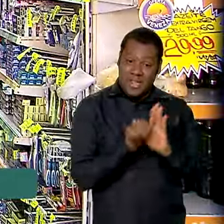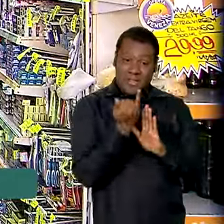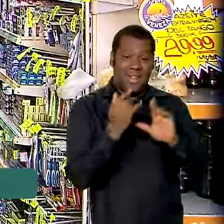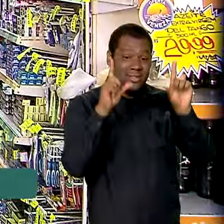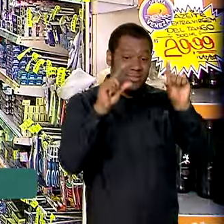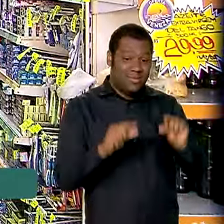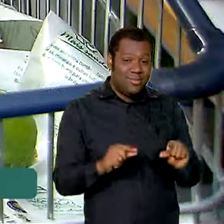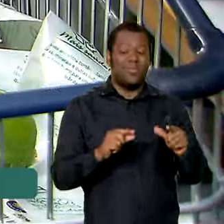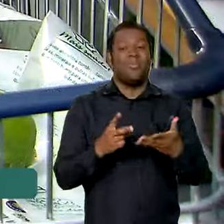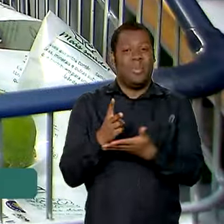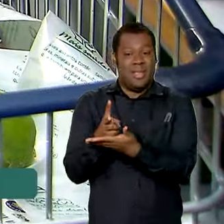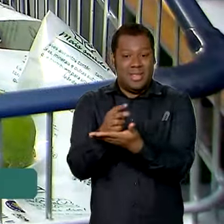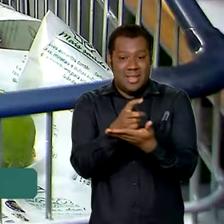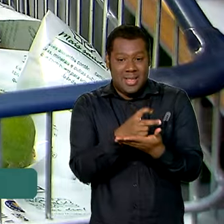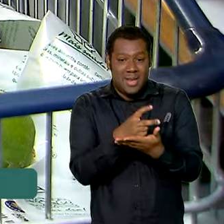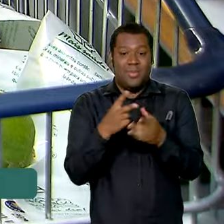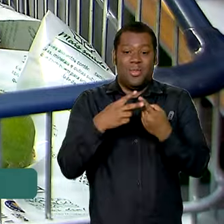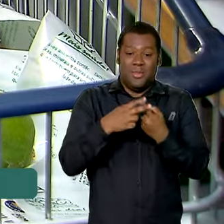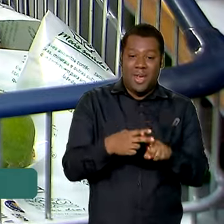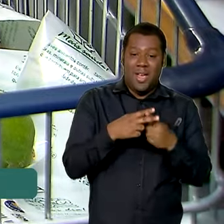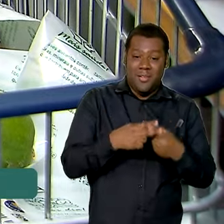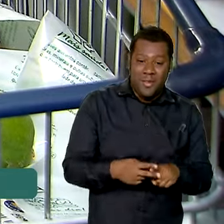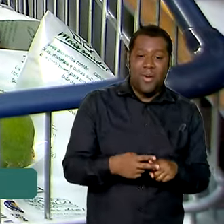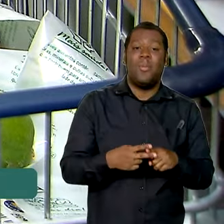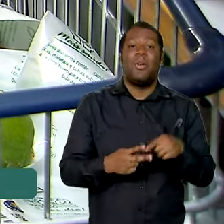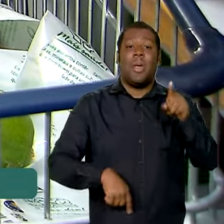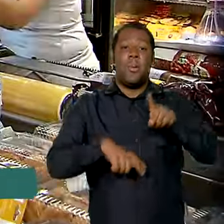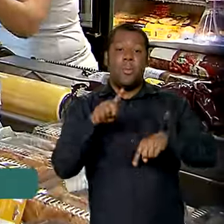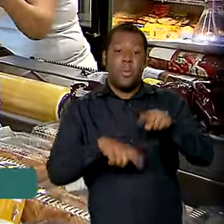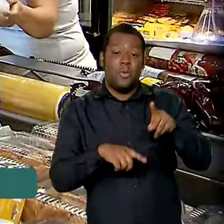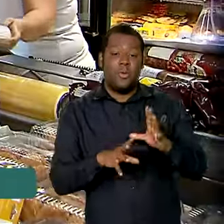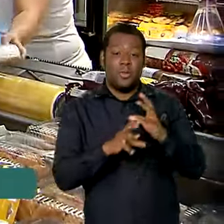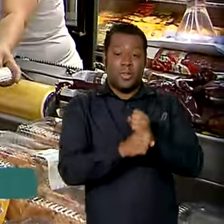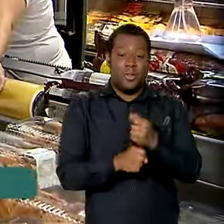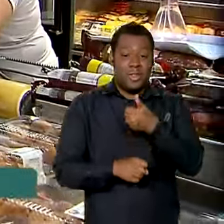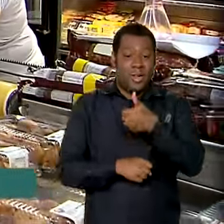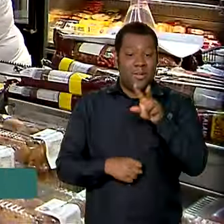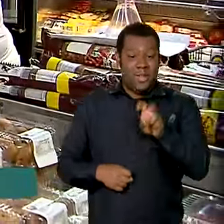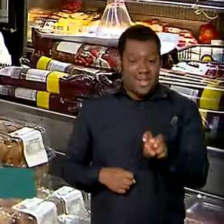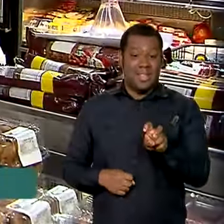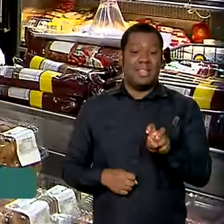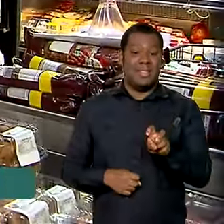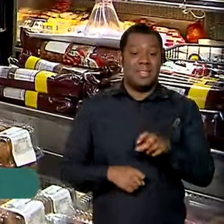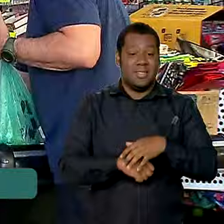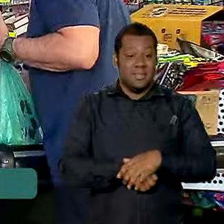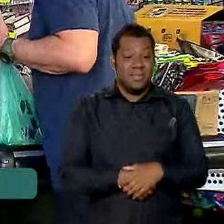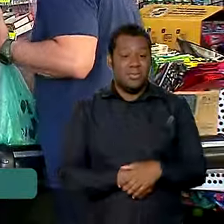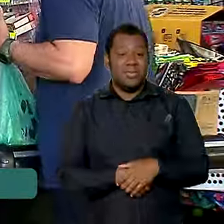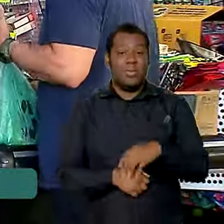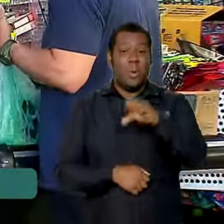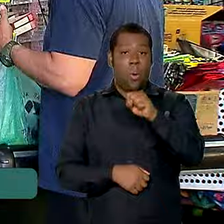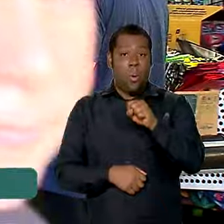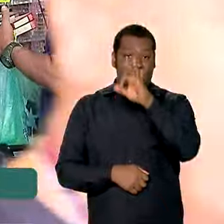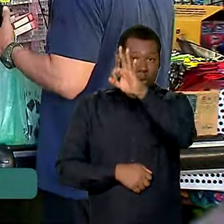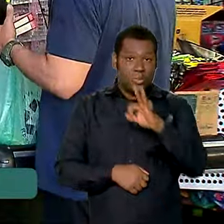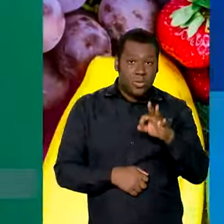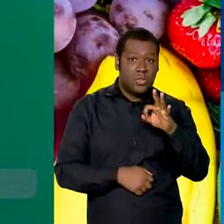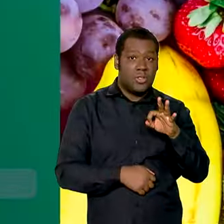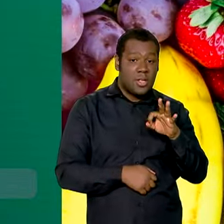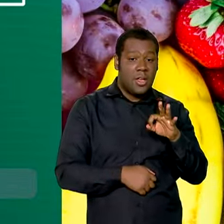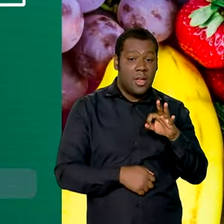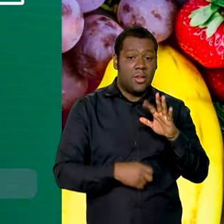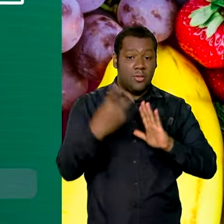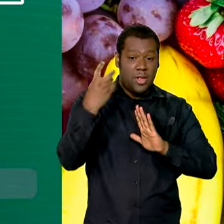reforma tributária, 15 itens da nova cesta básica nacional, hoje com uma média de 8% de imposto, terão